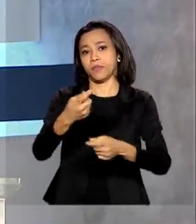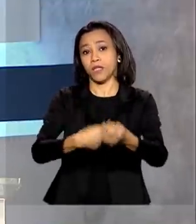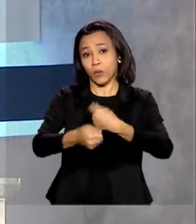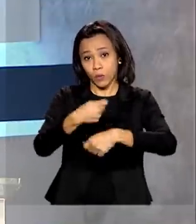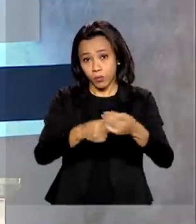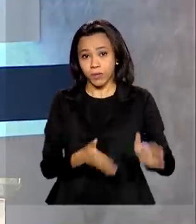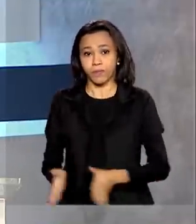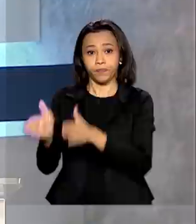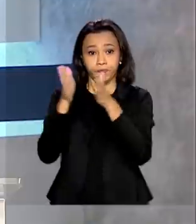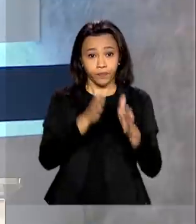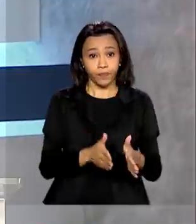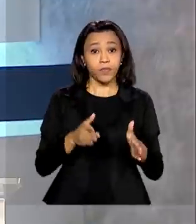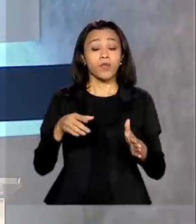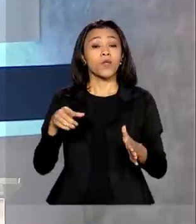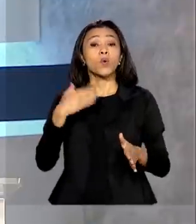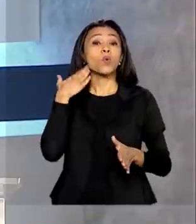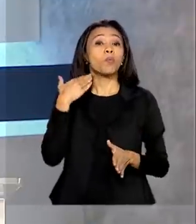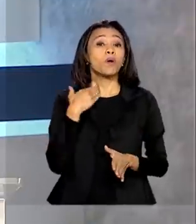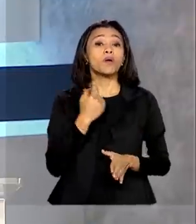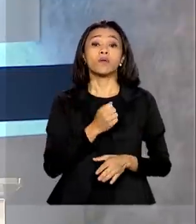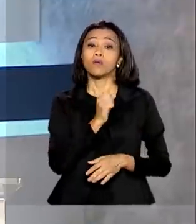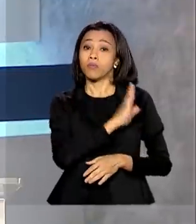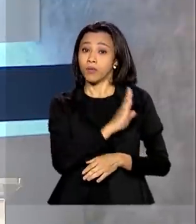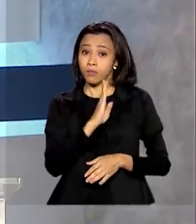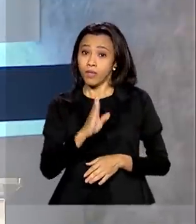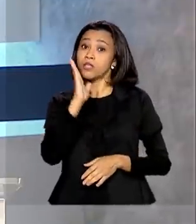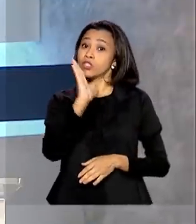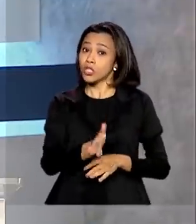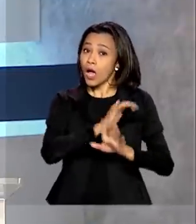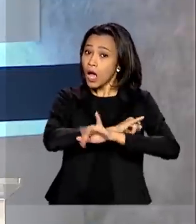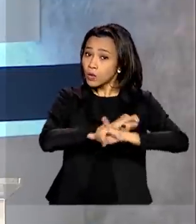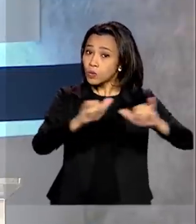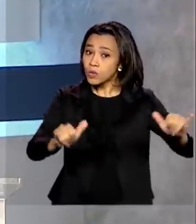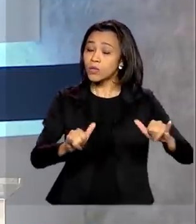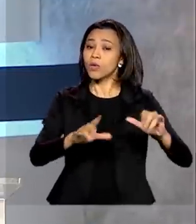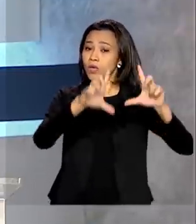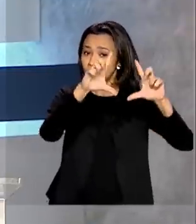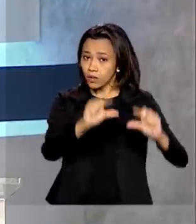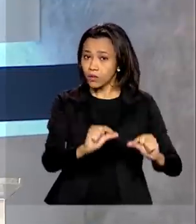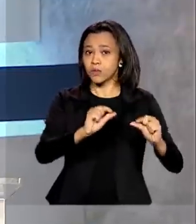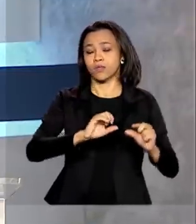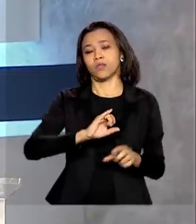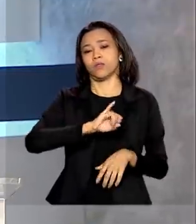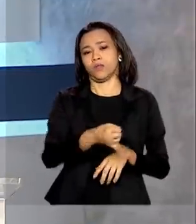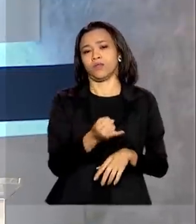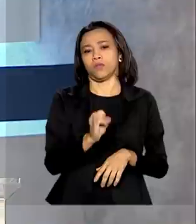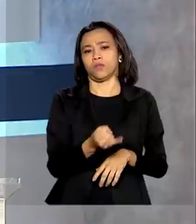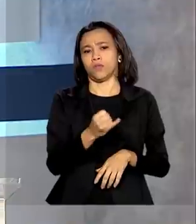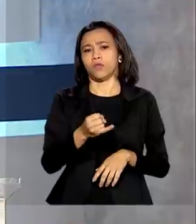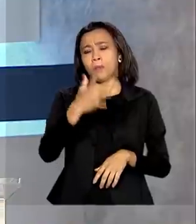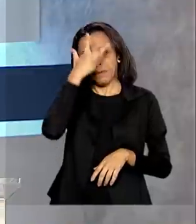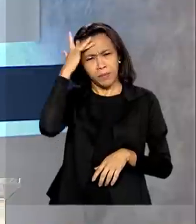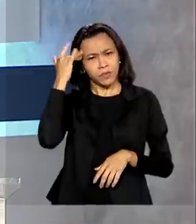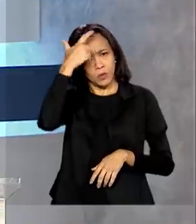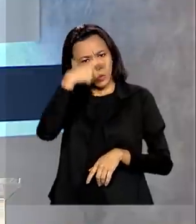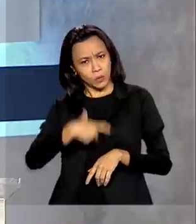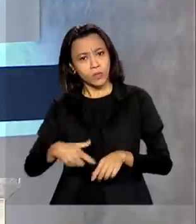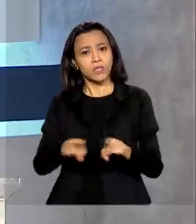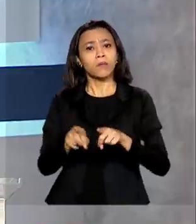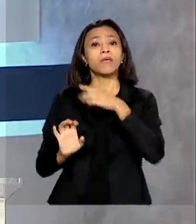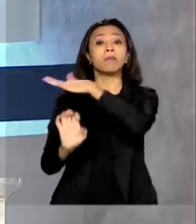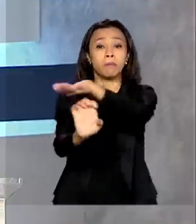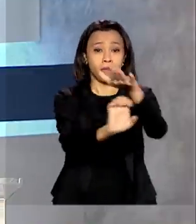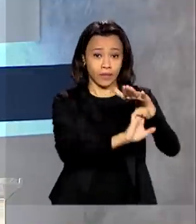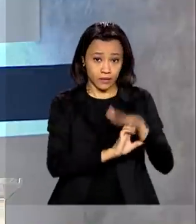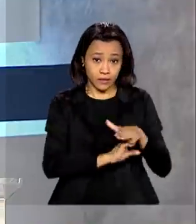do Copom, o Banco do Brasil já anunciou a redução de taxas para pessoas físicas e jurídicas, além de produtores rurais. De